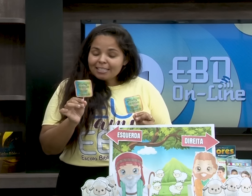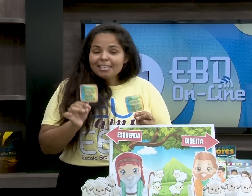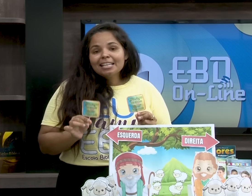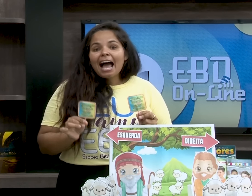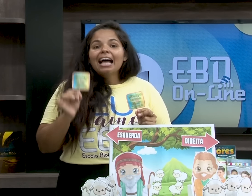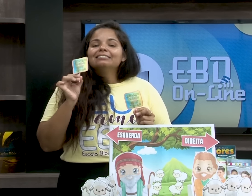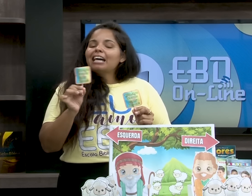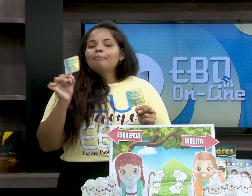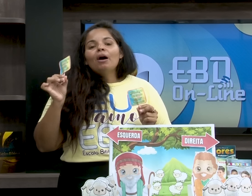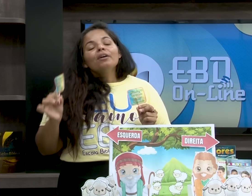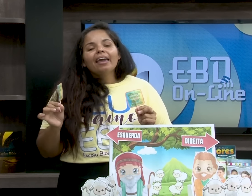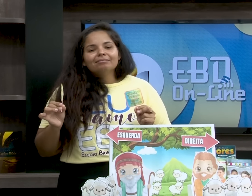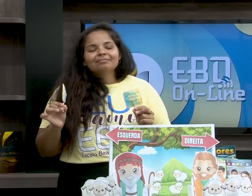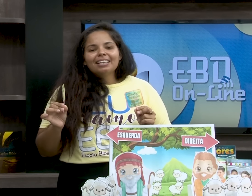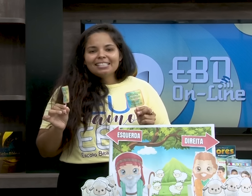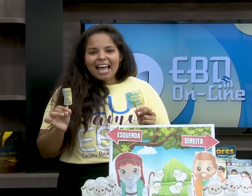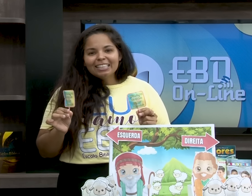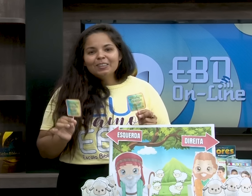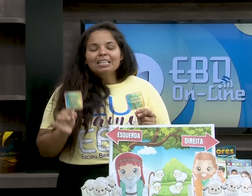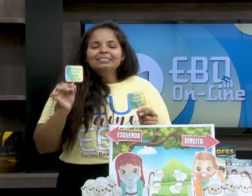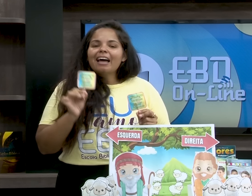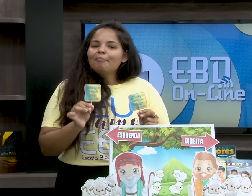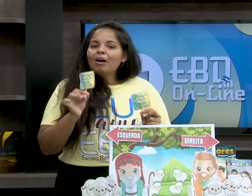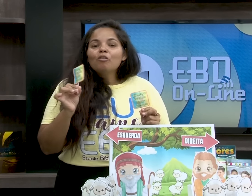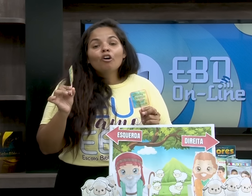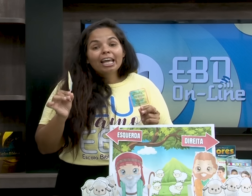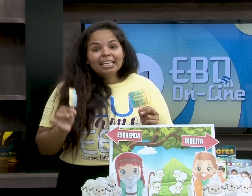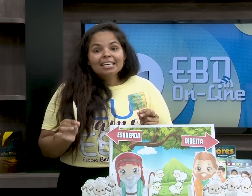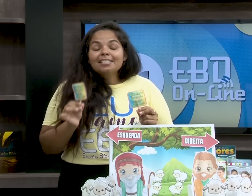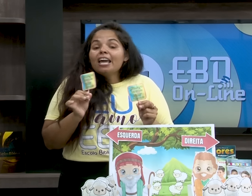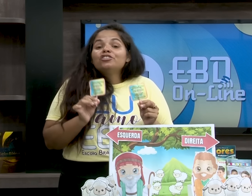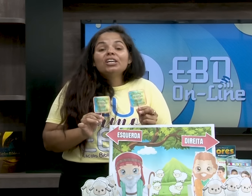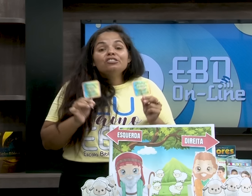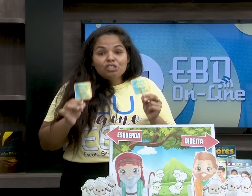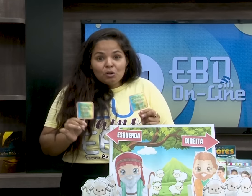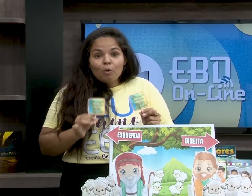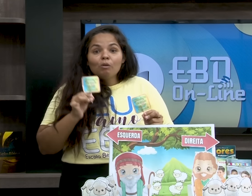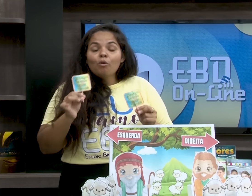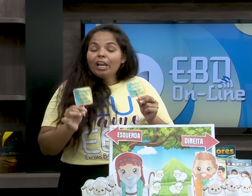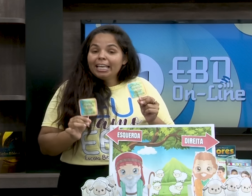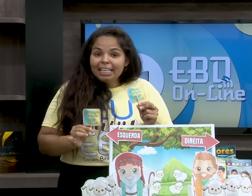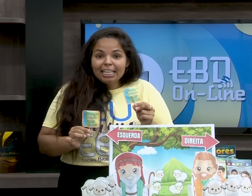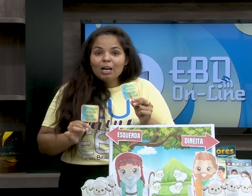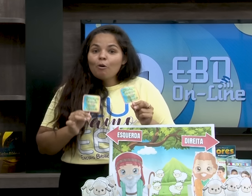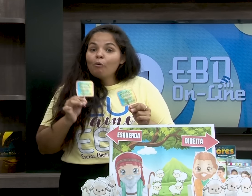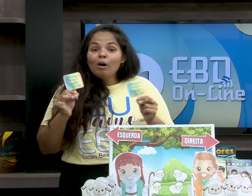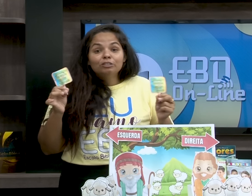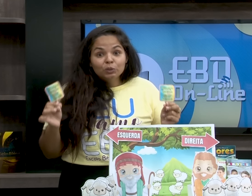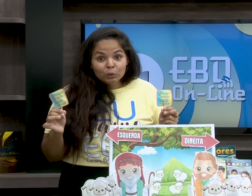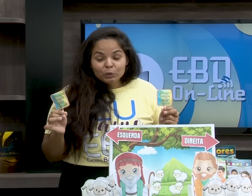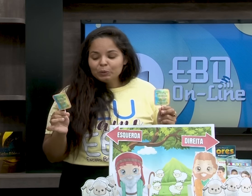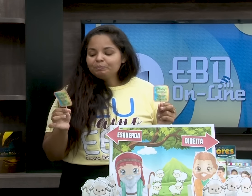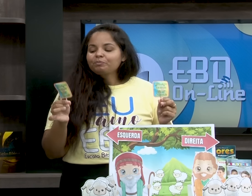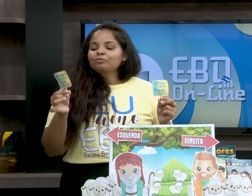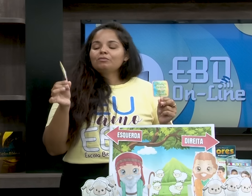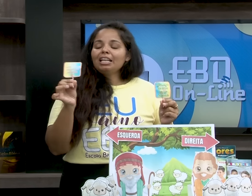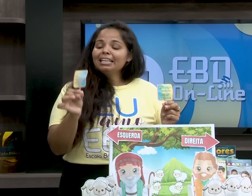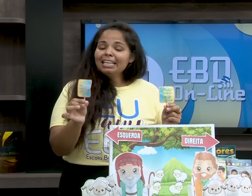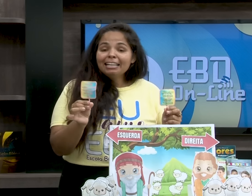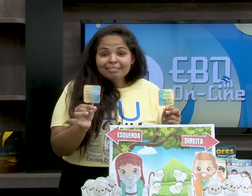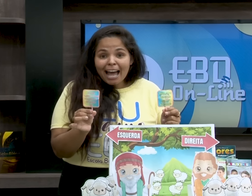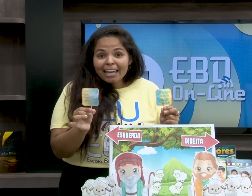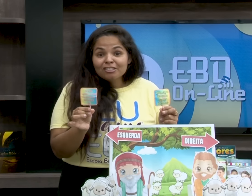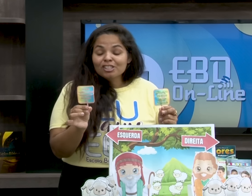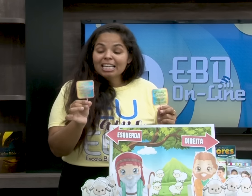Ele vai precisar dar para alguém, tá certo? Dar para algum coleguinha, ser gentil com algum coleguinha, com algum adulto.